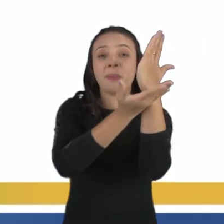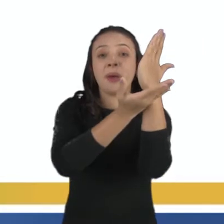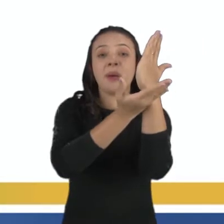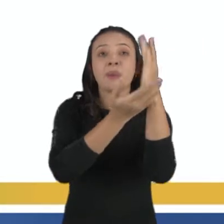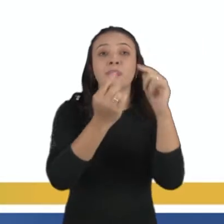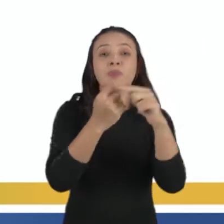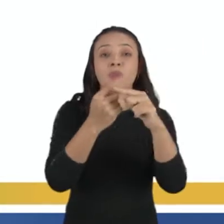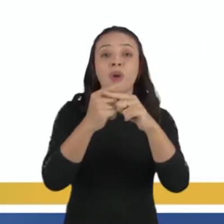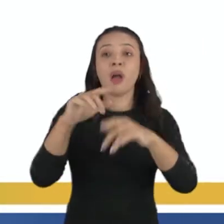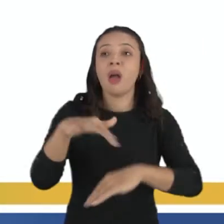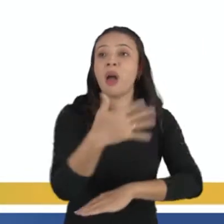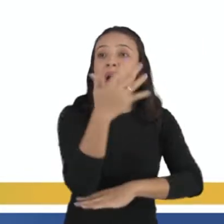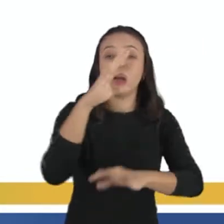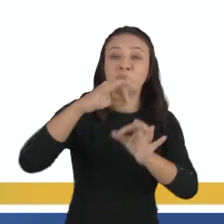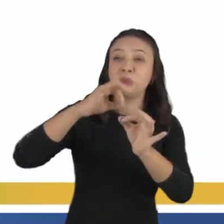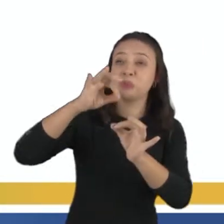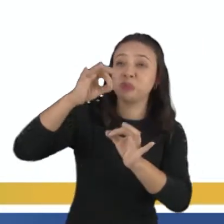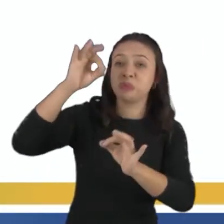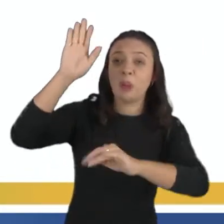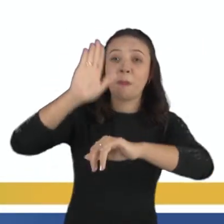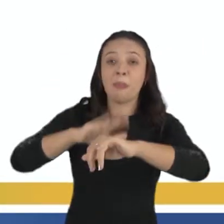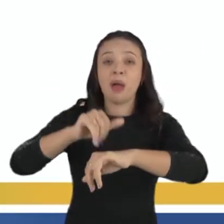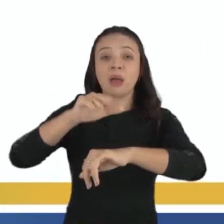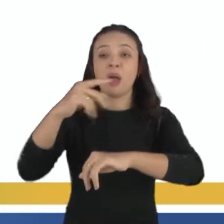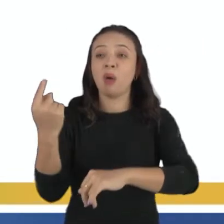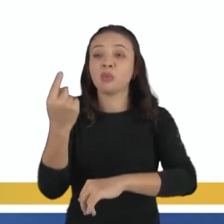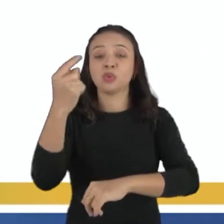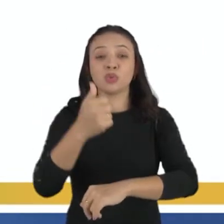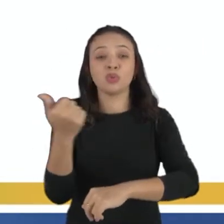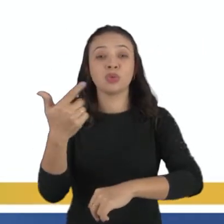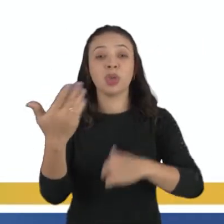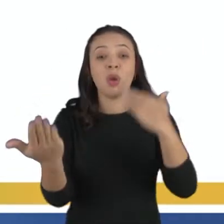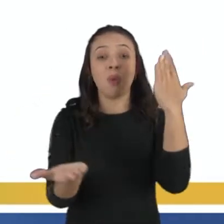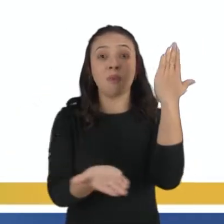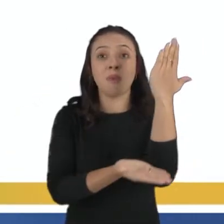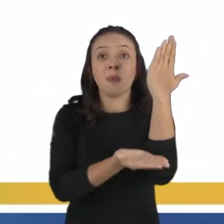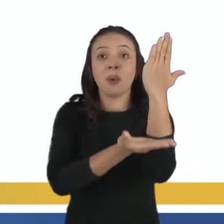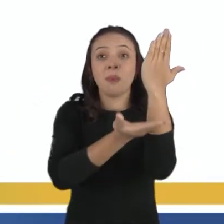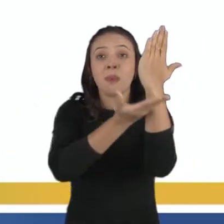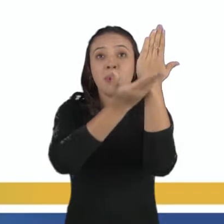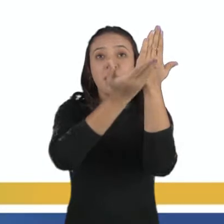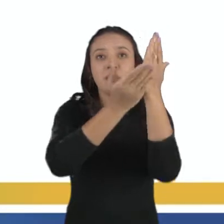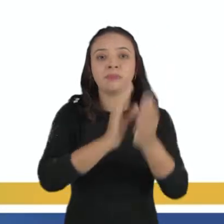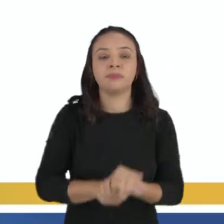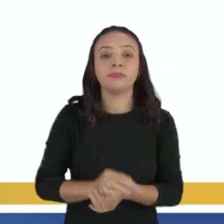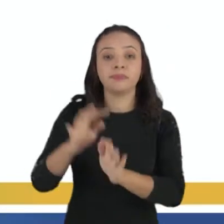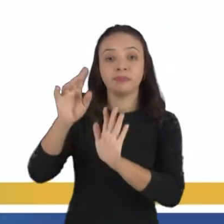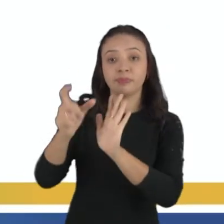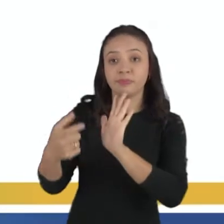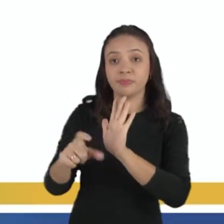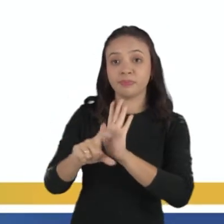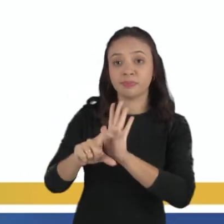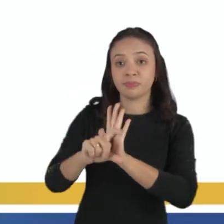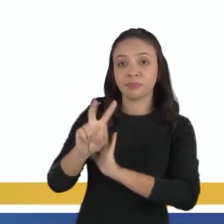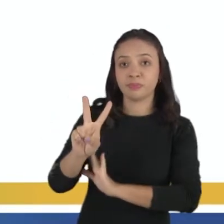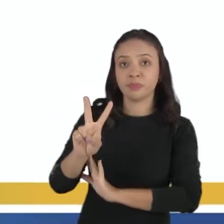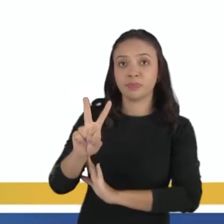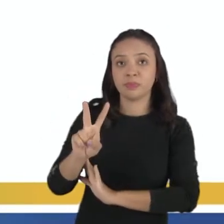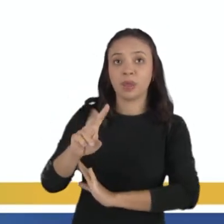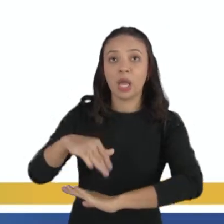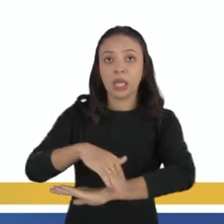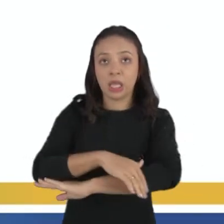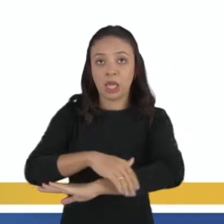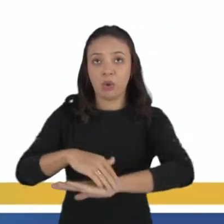ultrapassou a altura do prédio. Agora vamos ler o trecho 2. Na rua onde moro, a